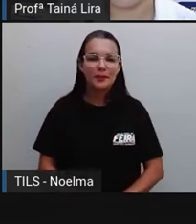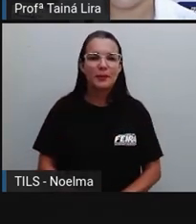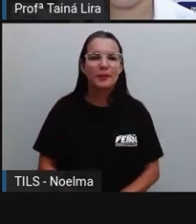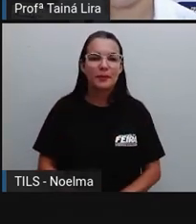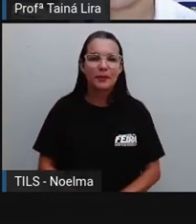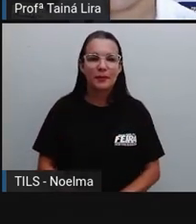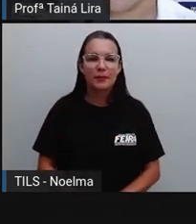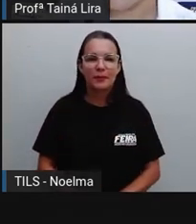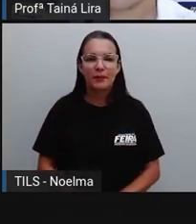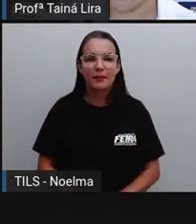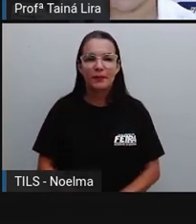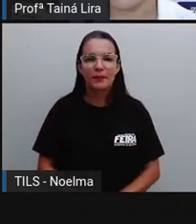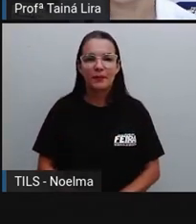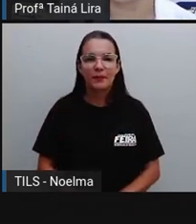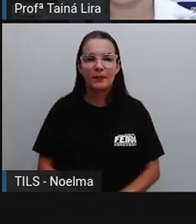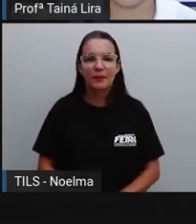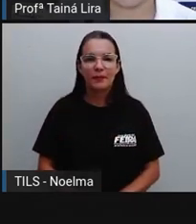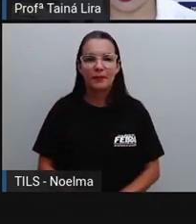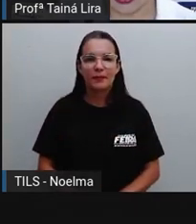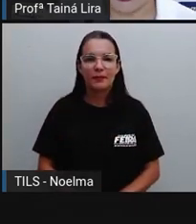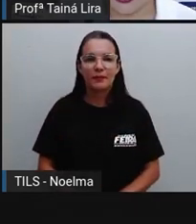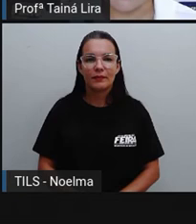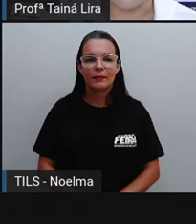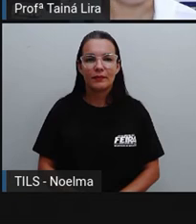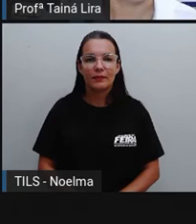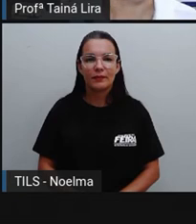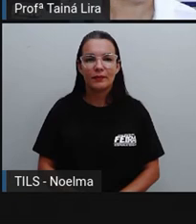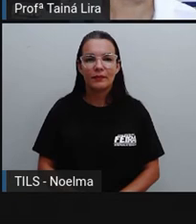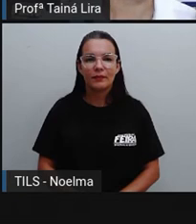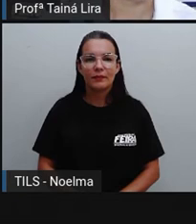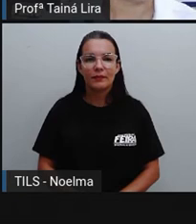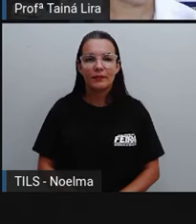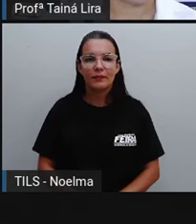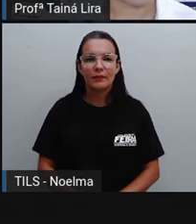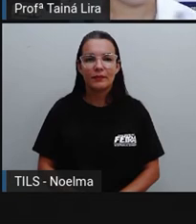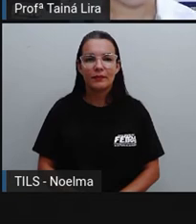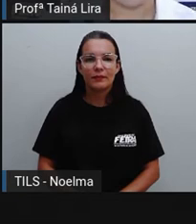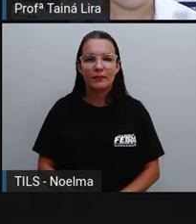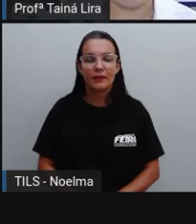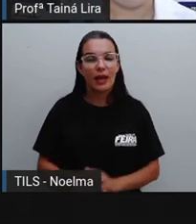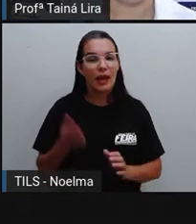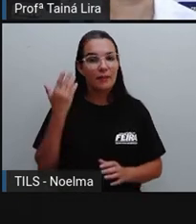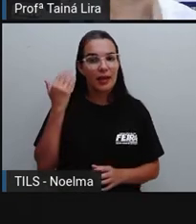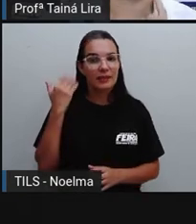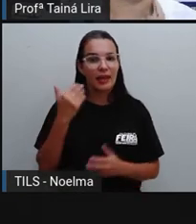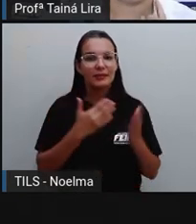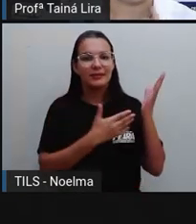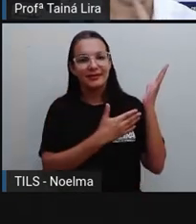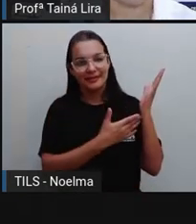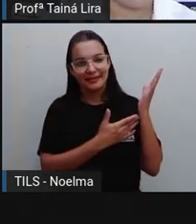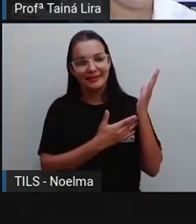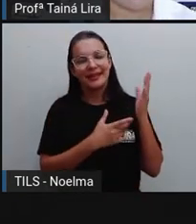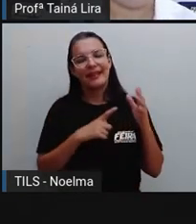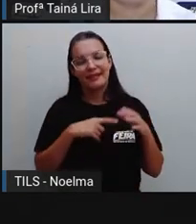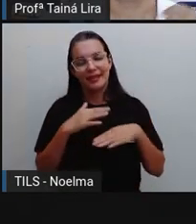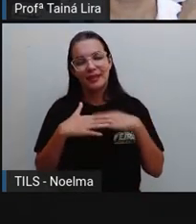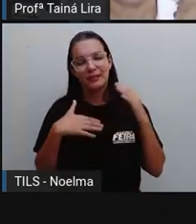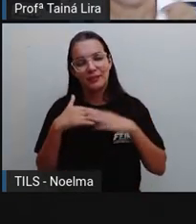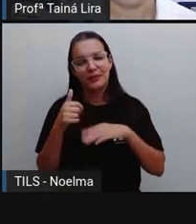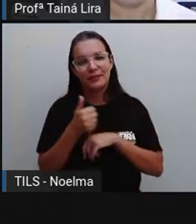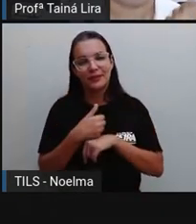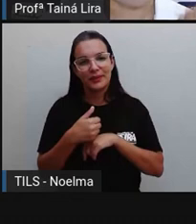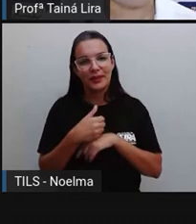direto no telefone da pessoa que a gente quer falar. Mas antigamente, ó, não era assim. Tinha uma profissional,